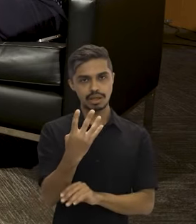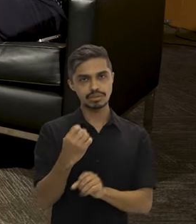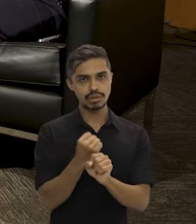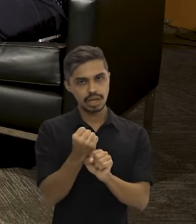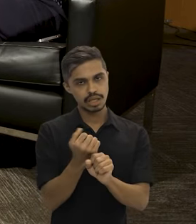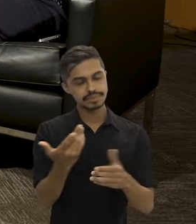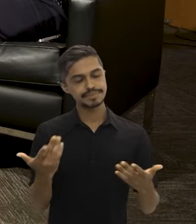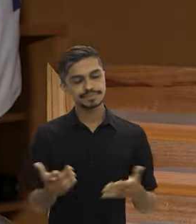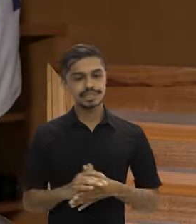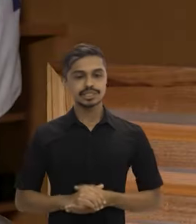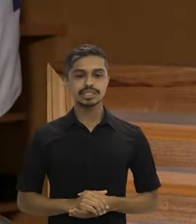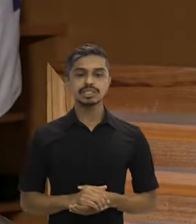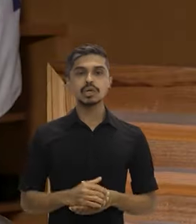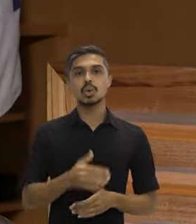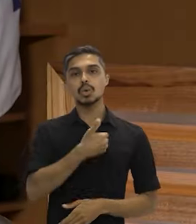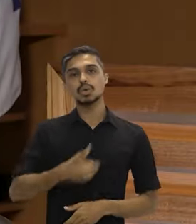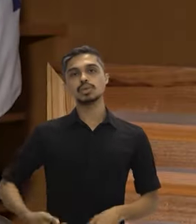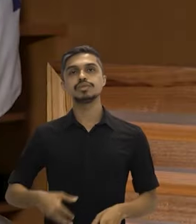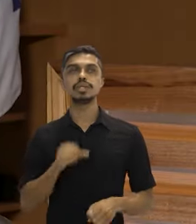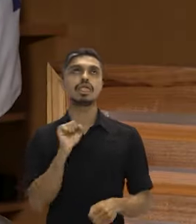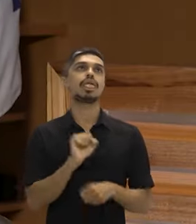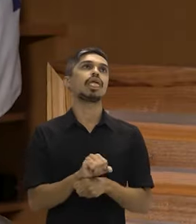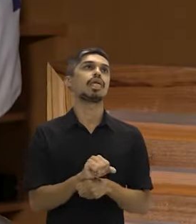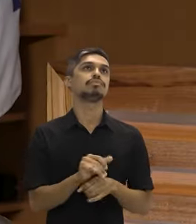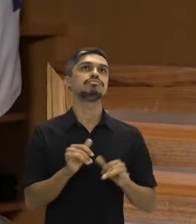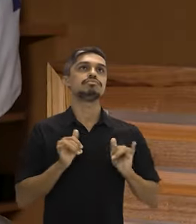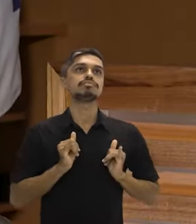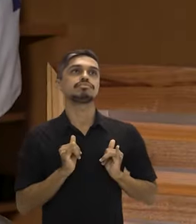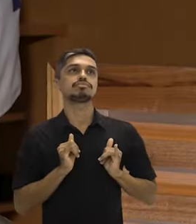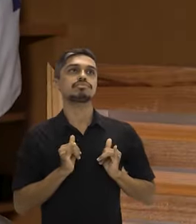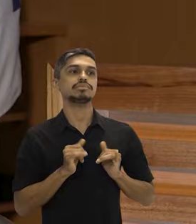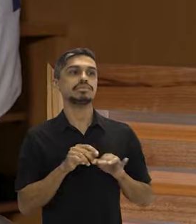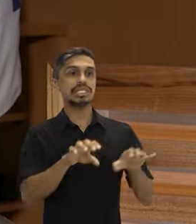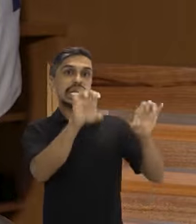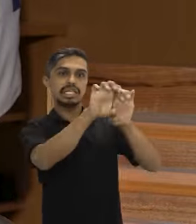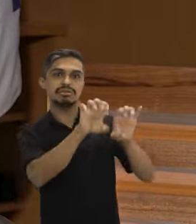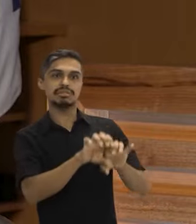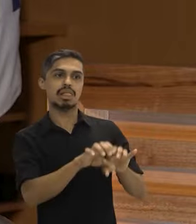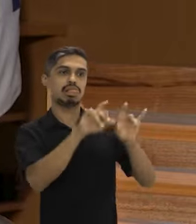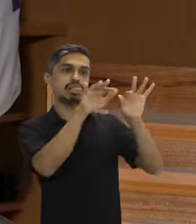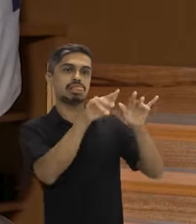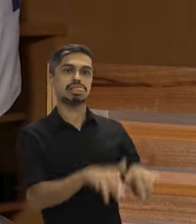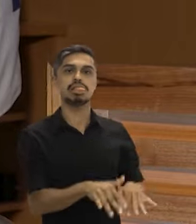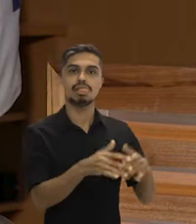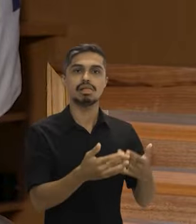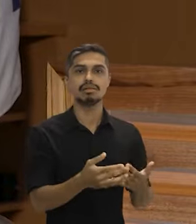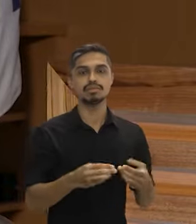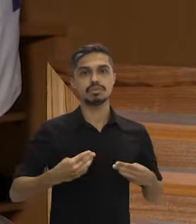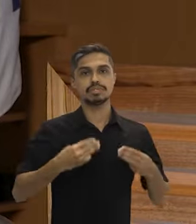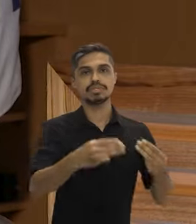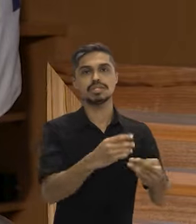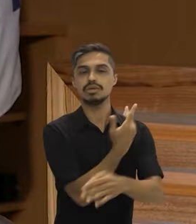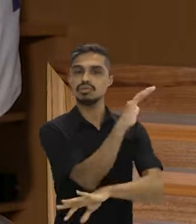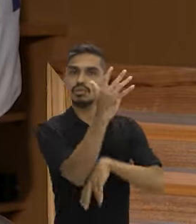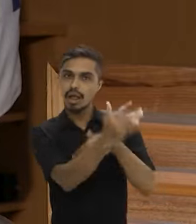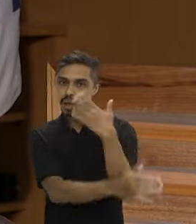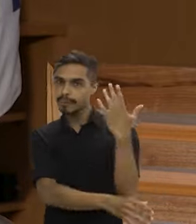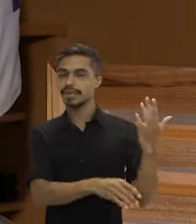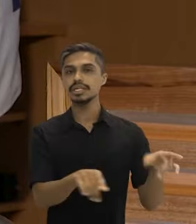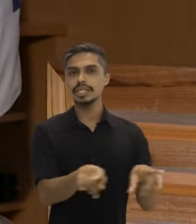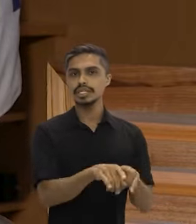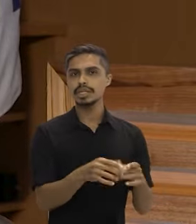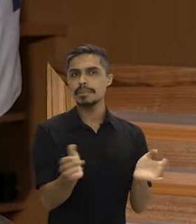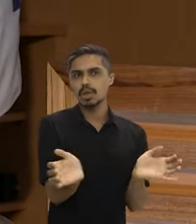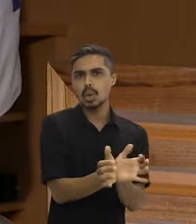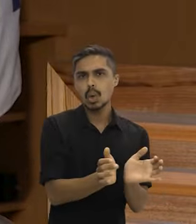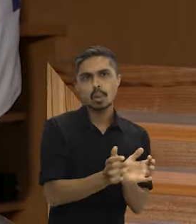quatro anos, a inação do governo, o desmonte das estruturas do Ministério do Meio Ambiente, do conjunto do